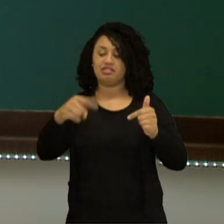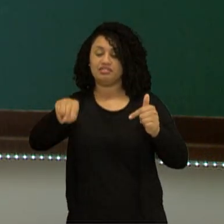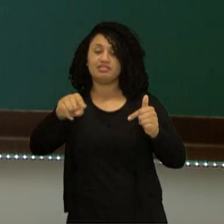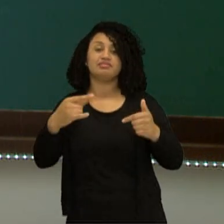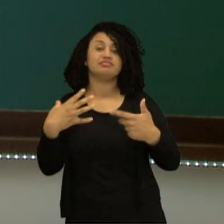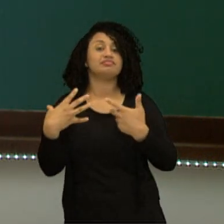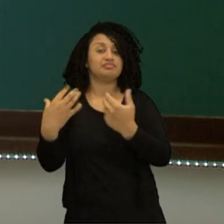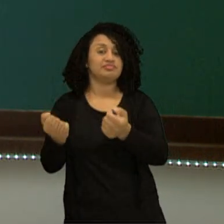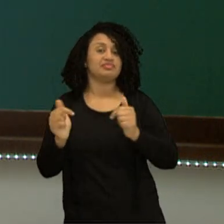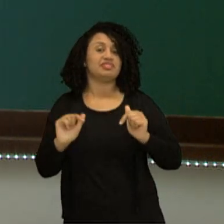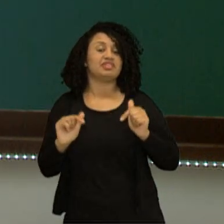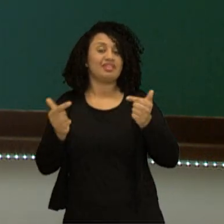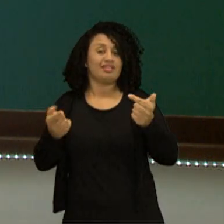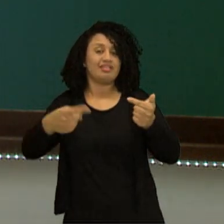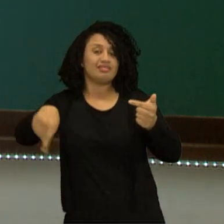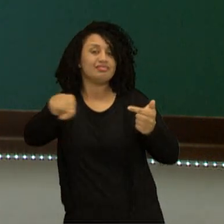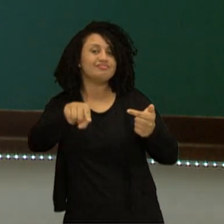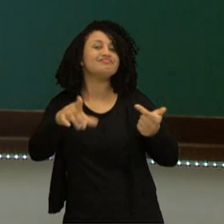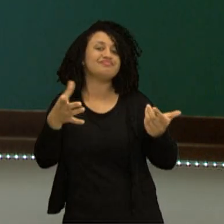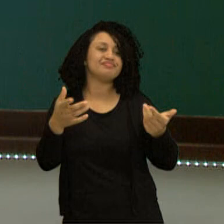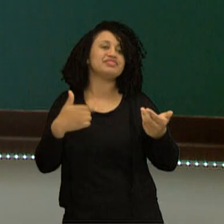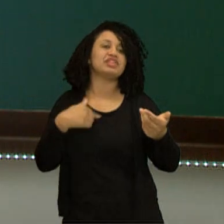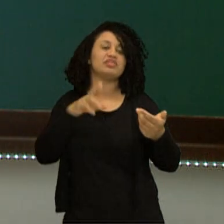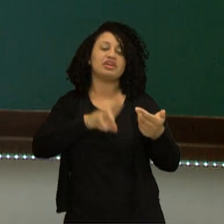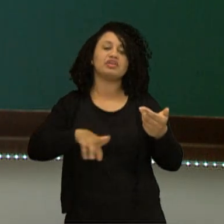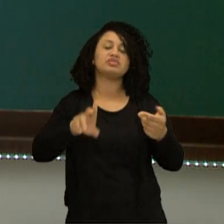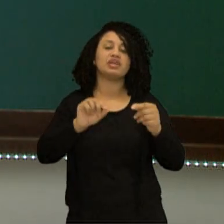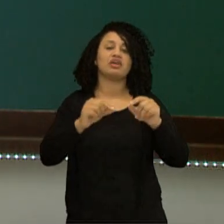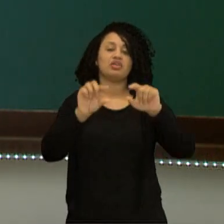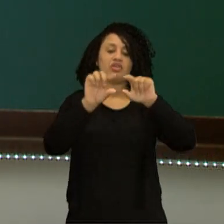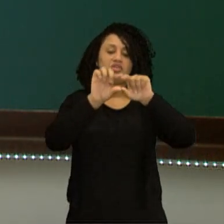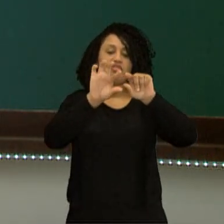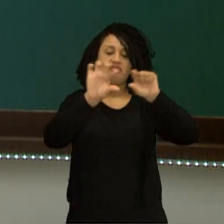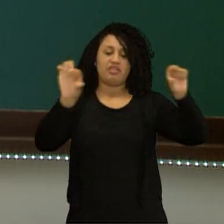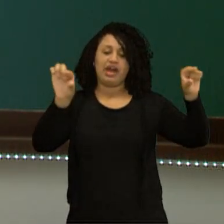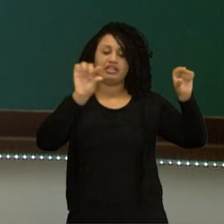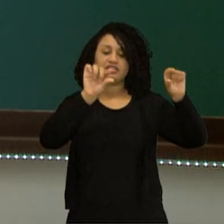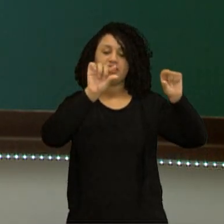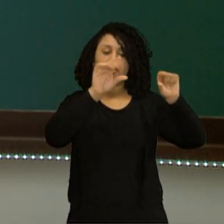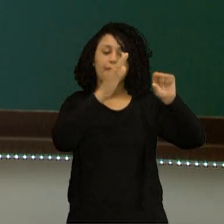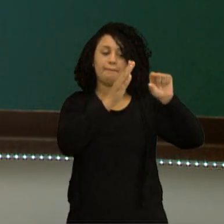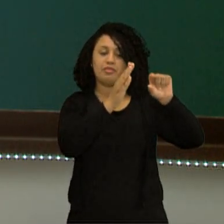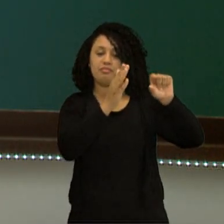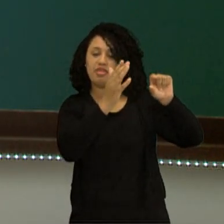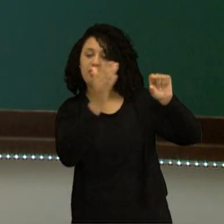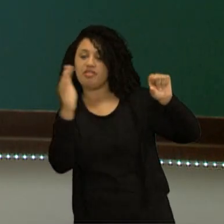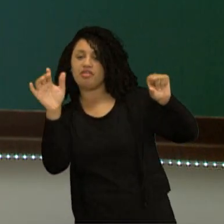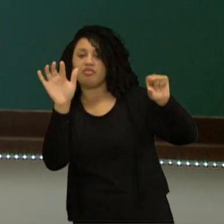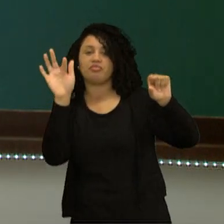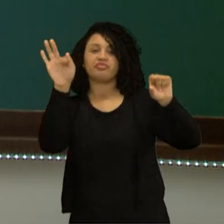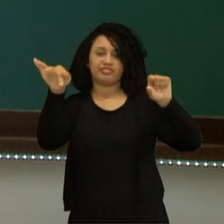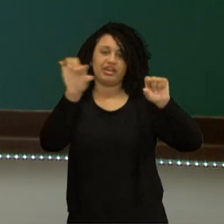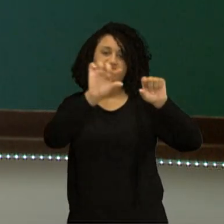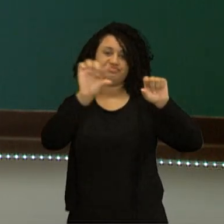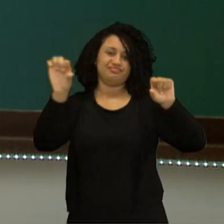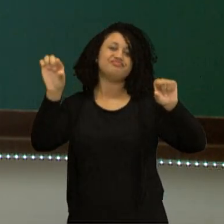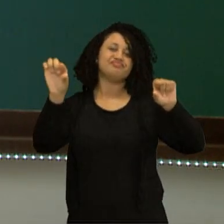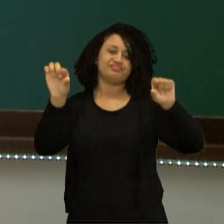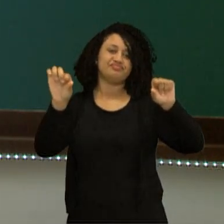sofrer a ação. Então, ele é usado sempre no meio e no final da frase. Que é então